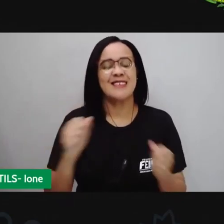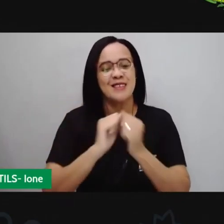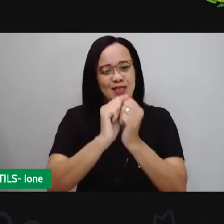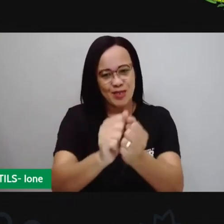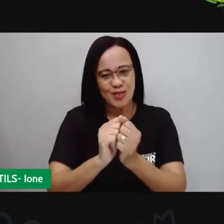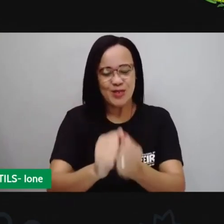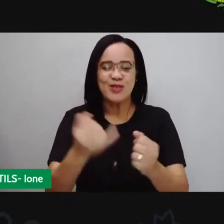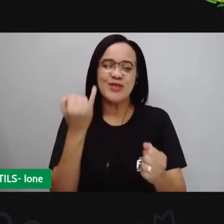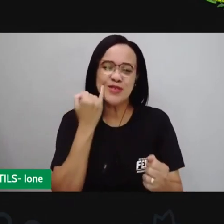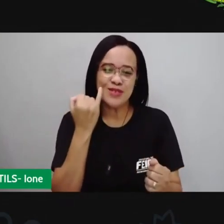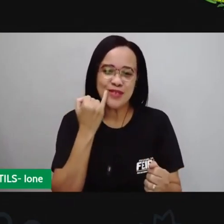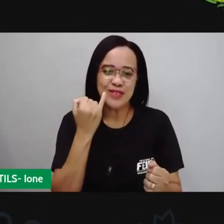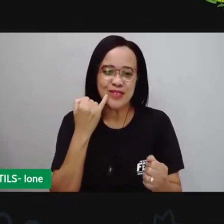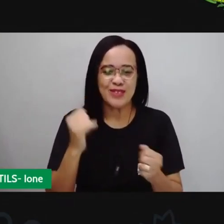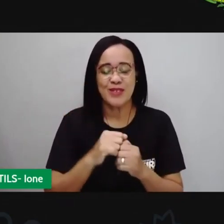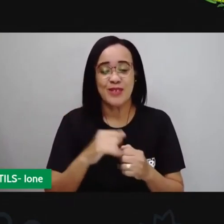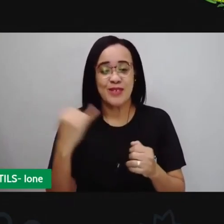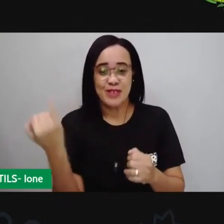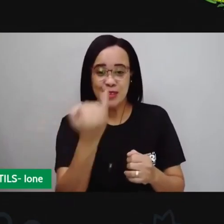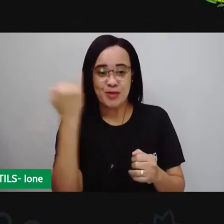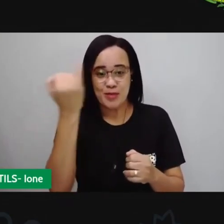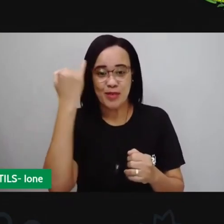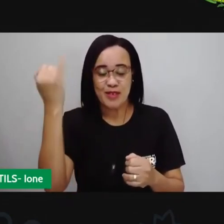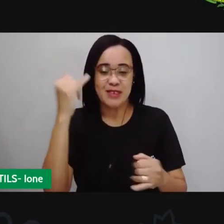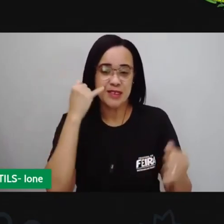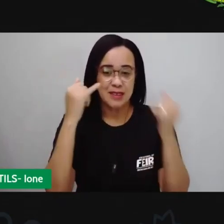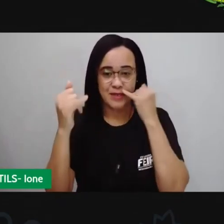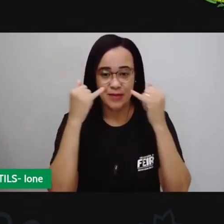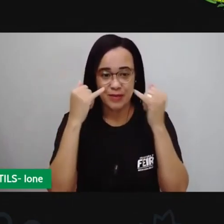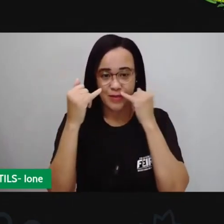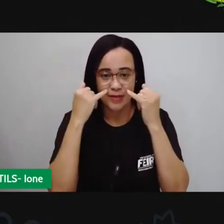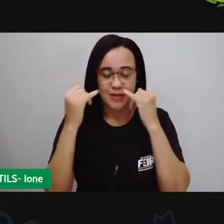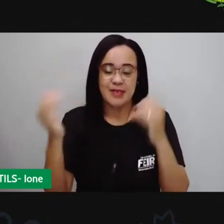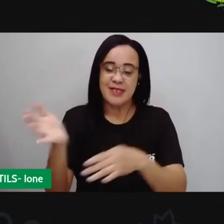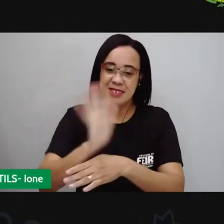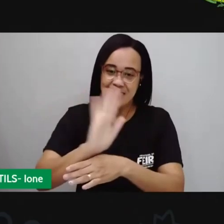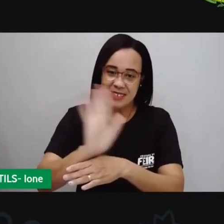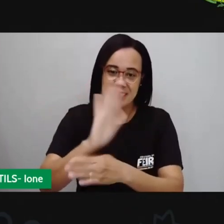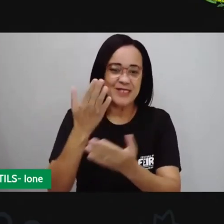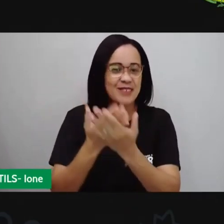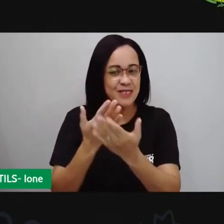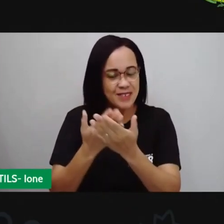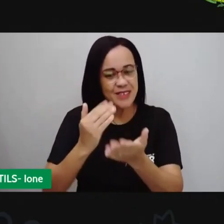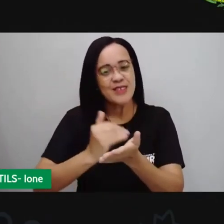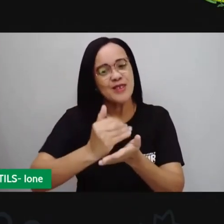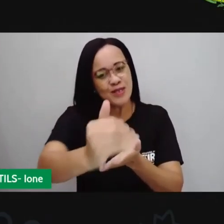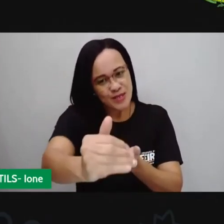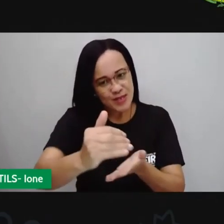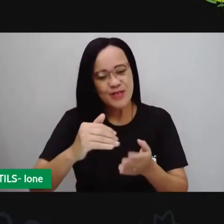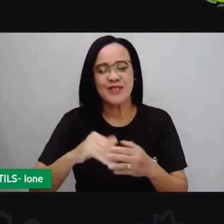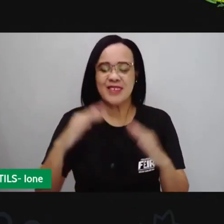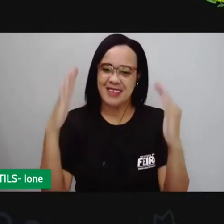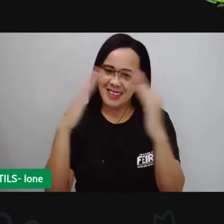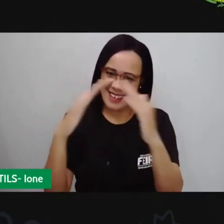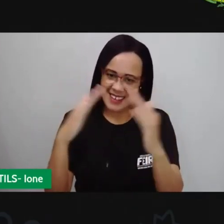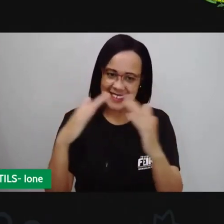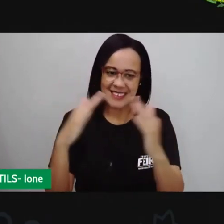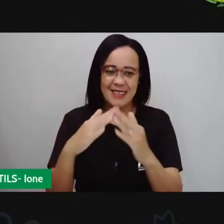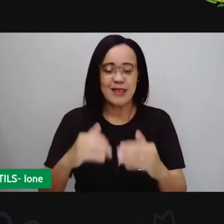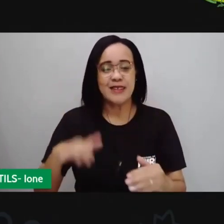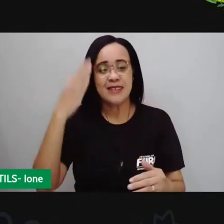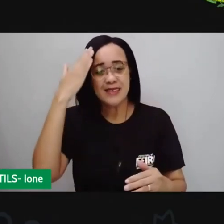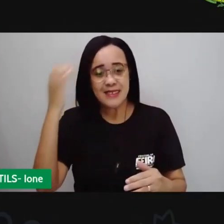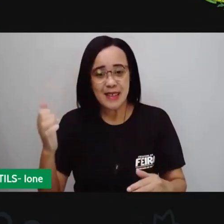através das informações dessa videoaula, continuar os estudos de vocês daí de casa. Vamos saber sobre o que